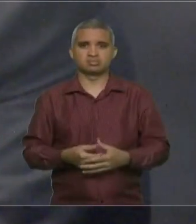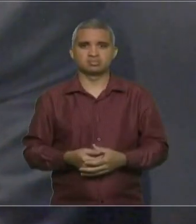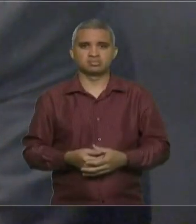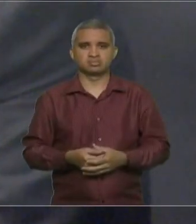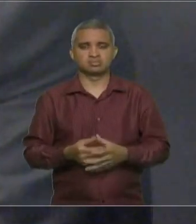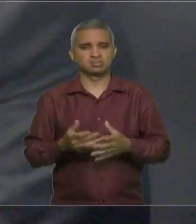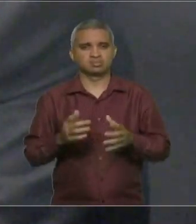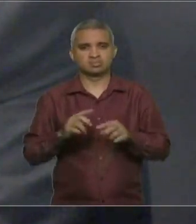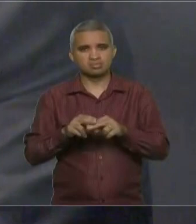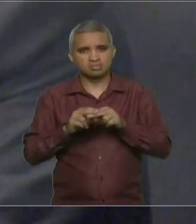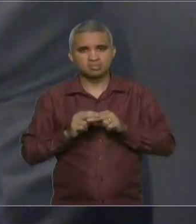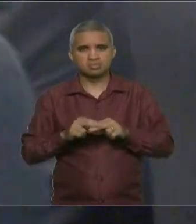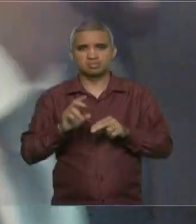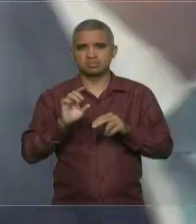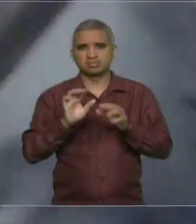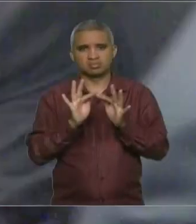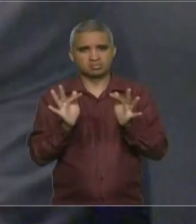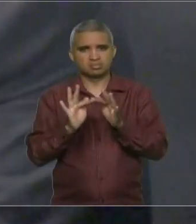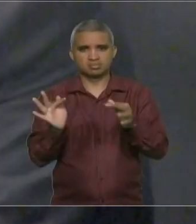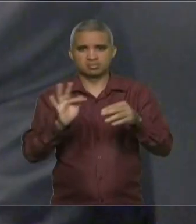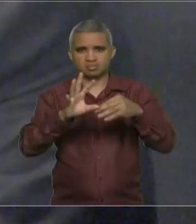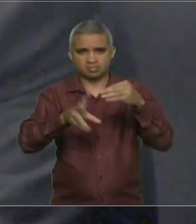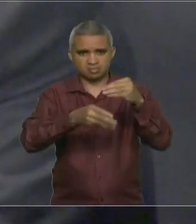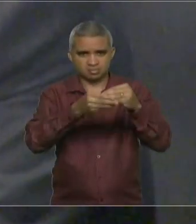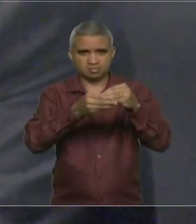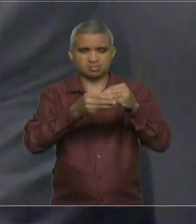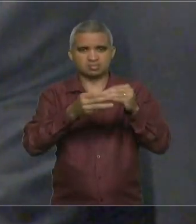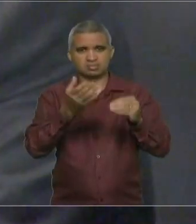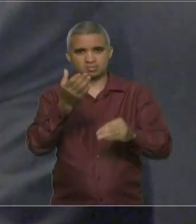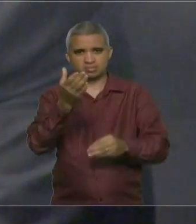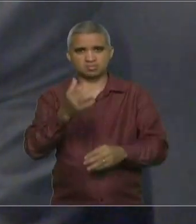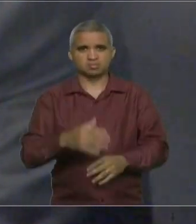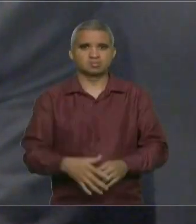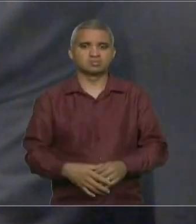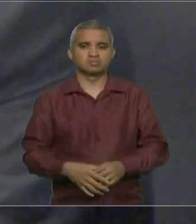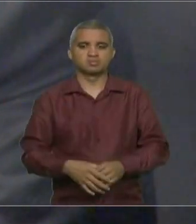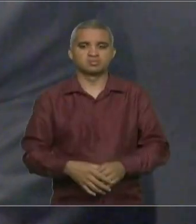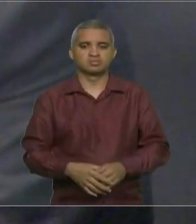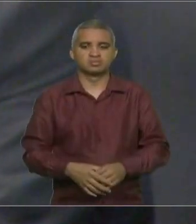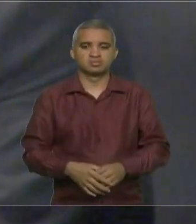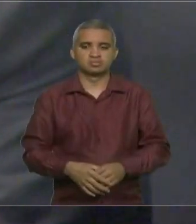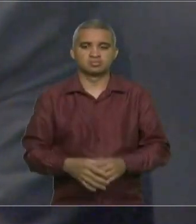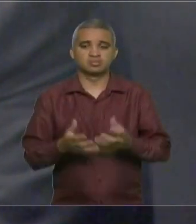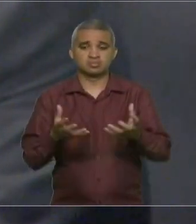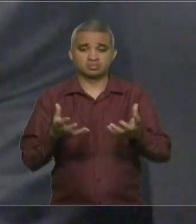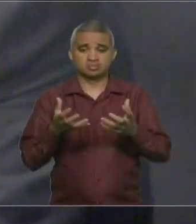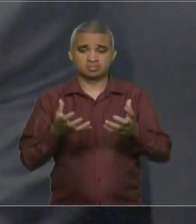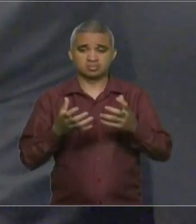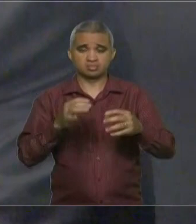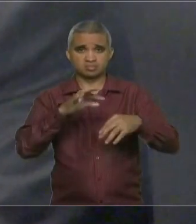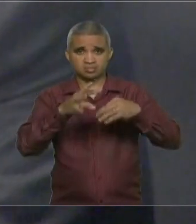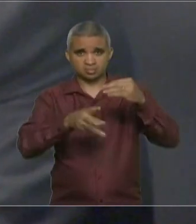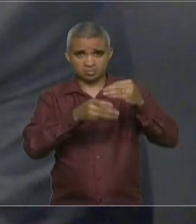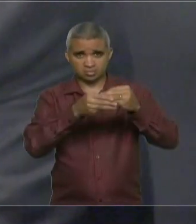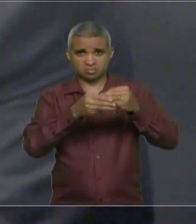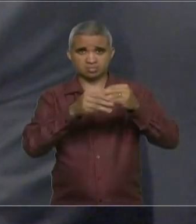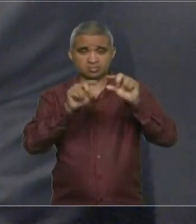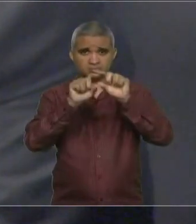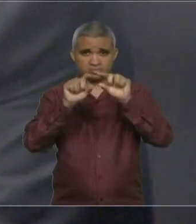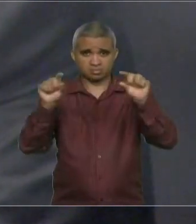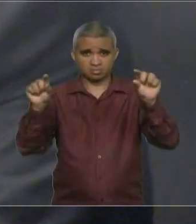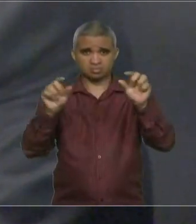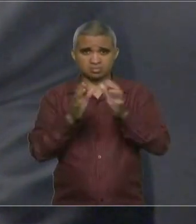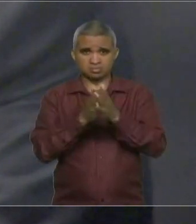complementar aqui o seu sentimento aqui e complementar aqui com uma fase bíblica que vou